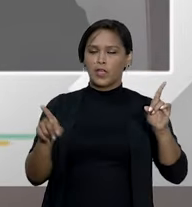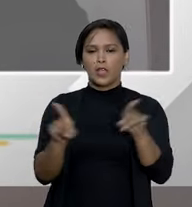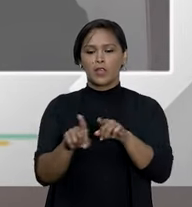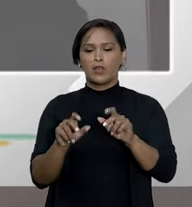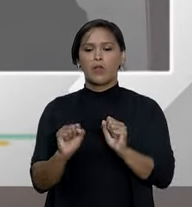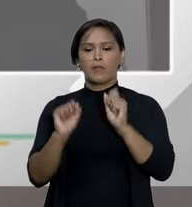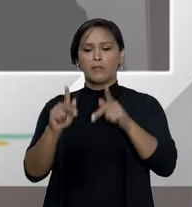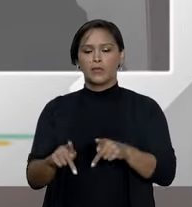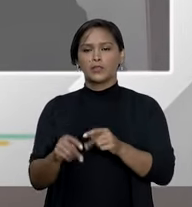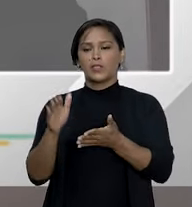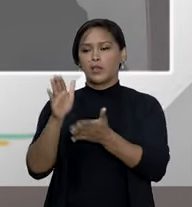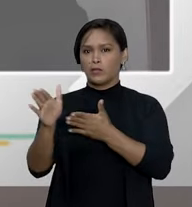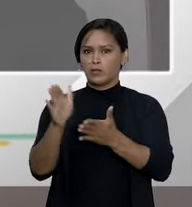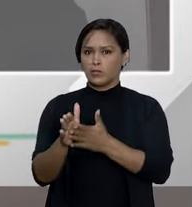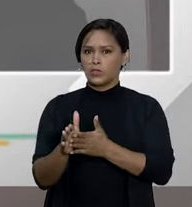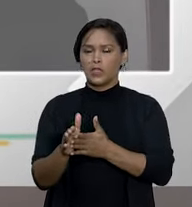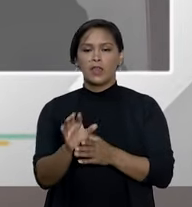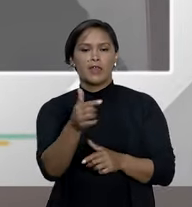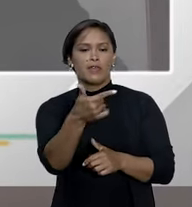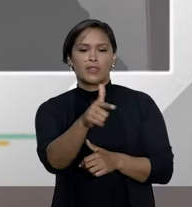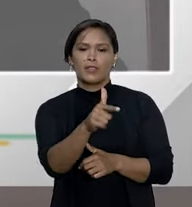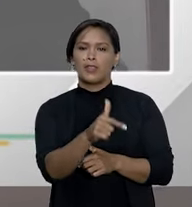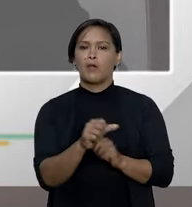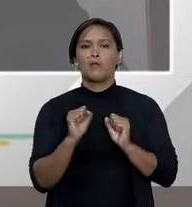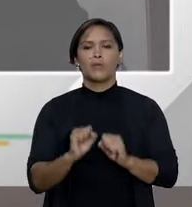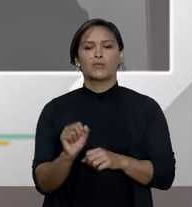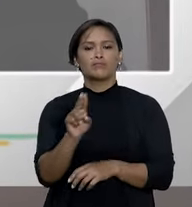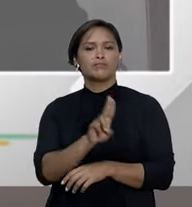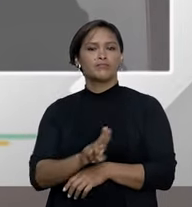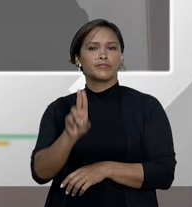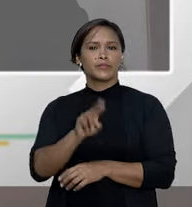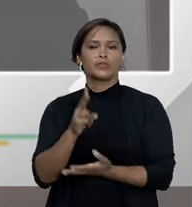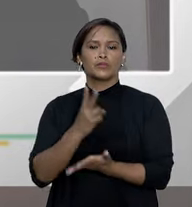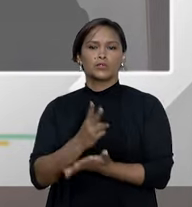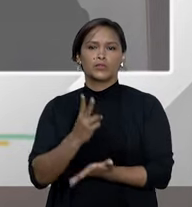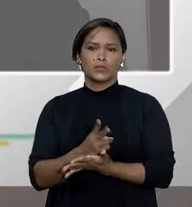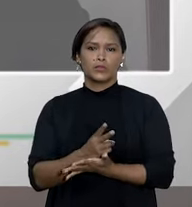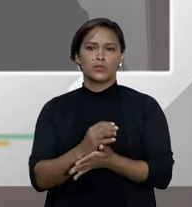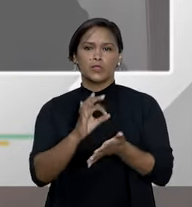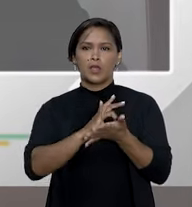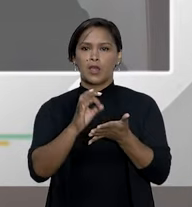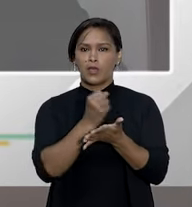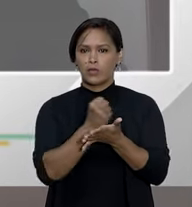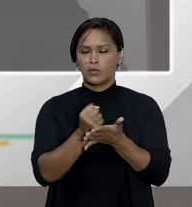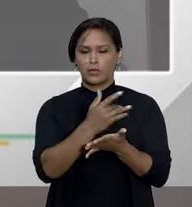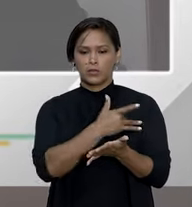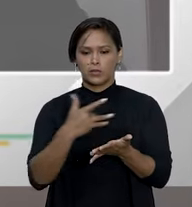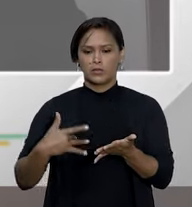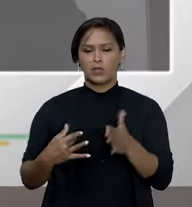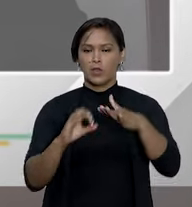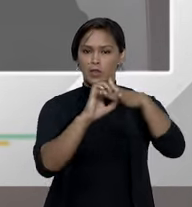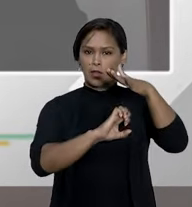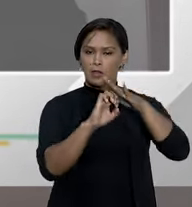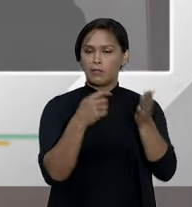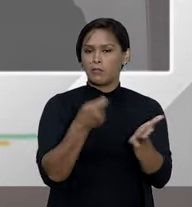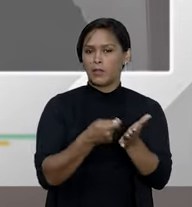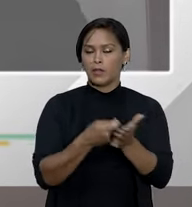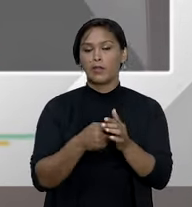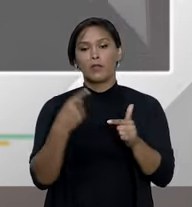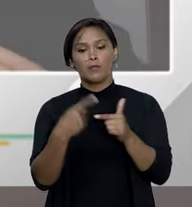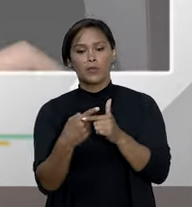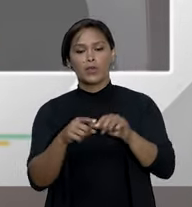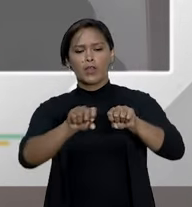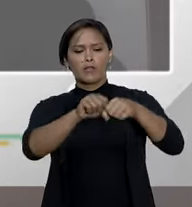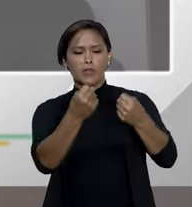empregado aposentado, eles não fazem juiz a continuar com o plano de saúde custeado pelo empregador, porque